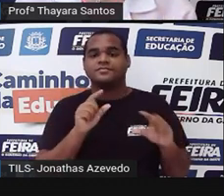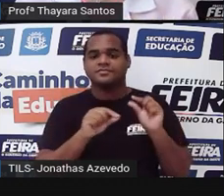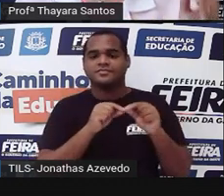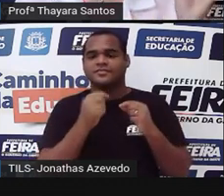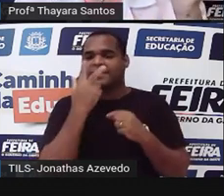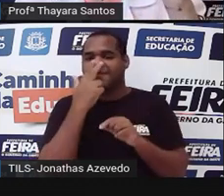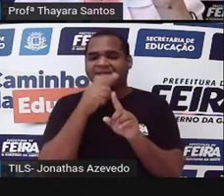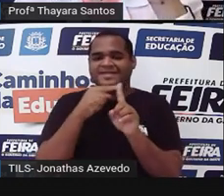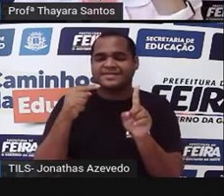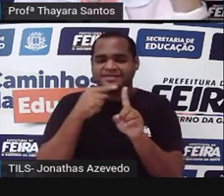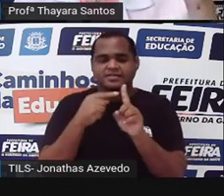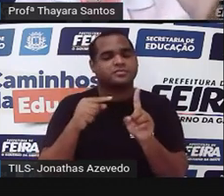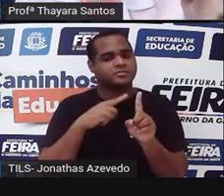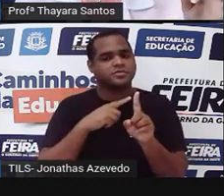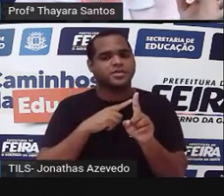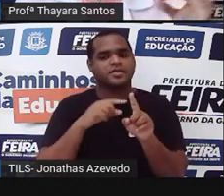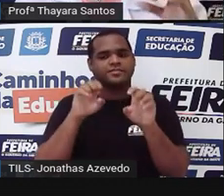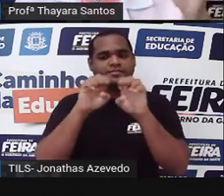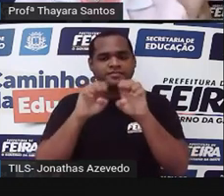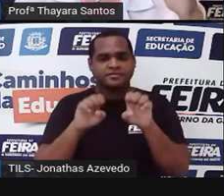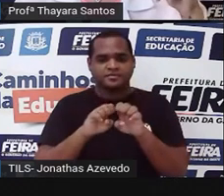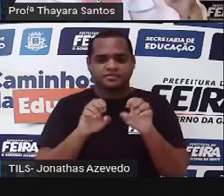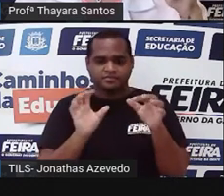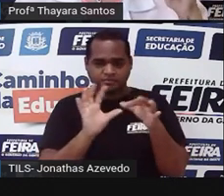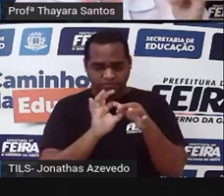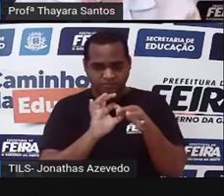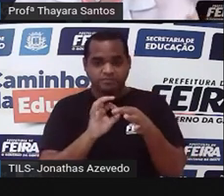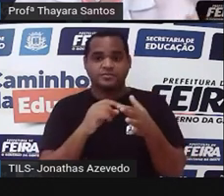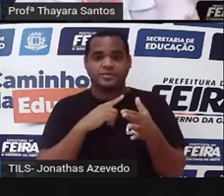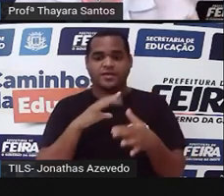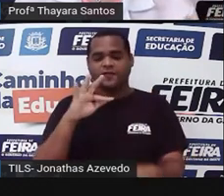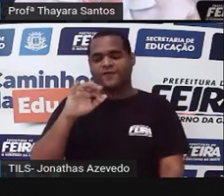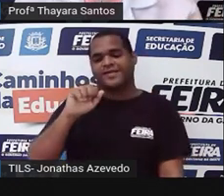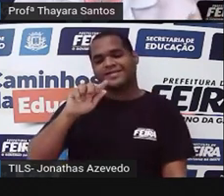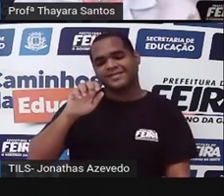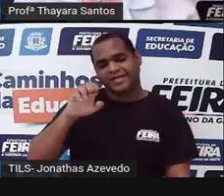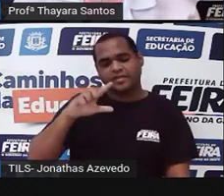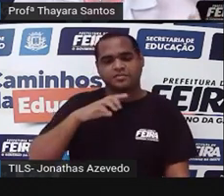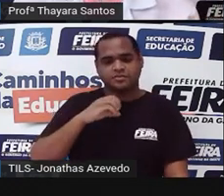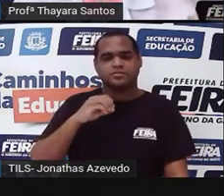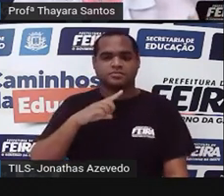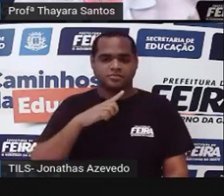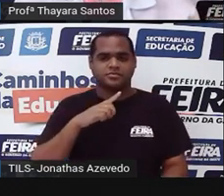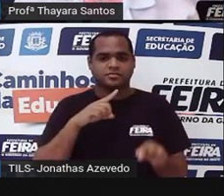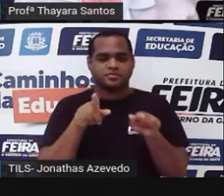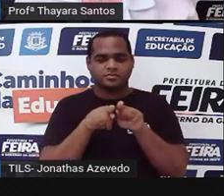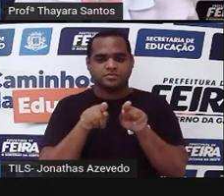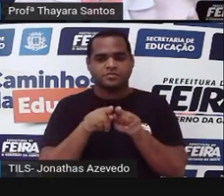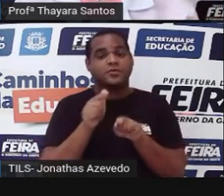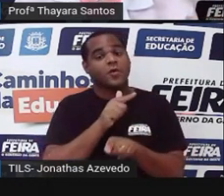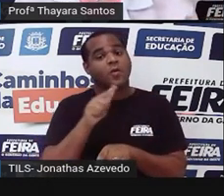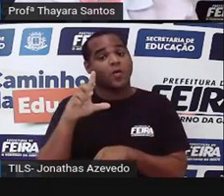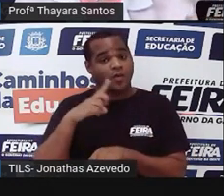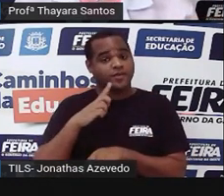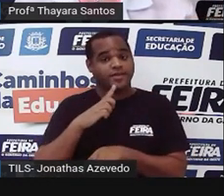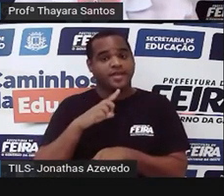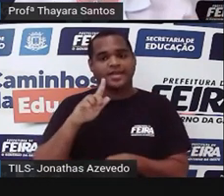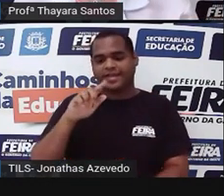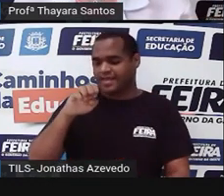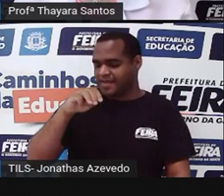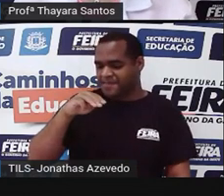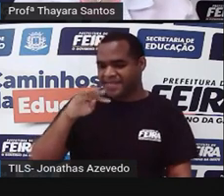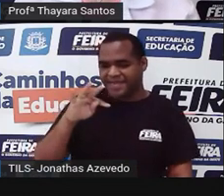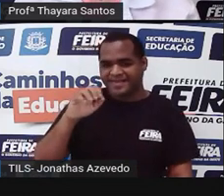espermatozoide. Inclusive a estrutura é parecida mesmo, tem o flagelinho também. Já tem uma outra planta que tem um gametófito